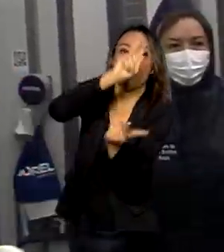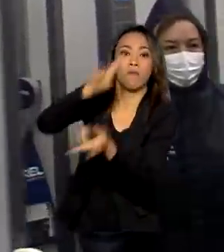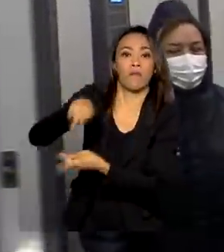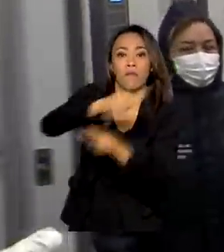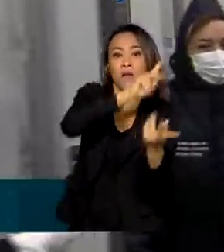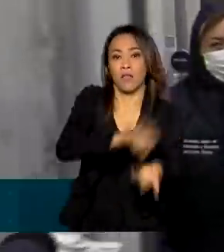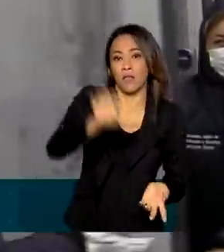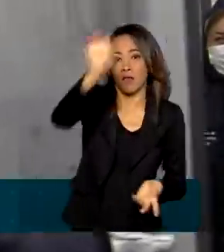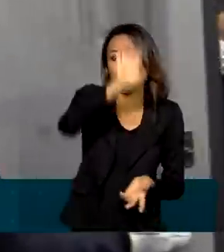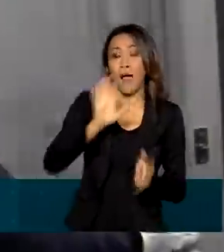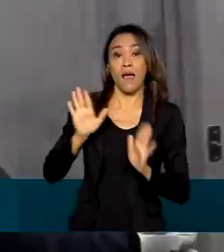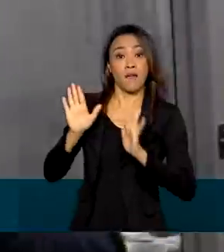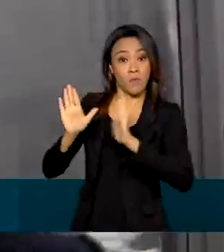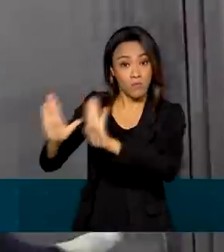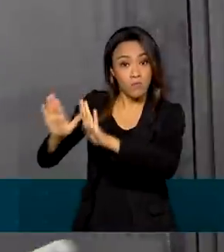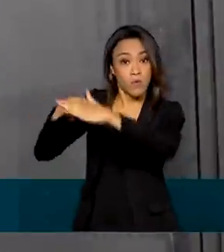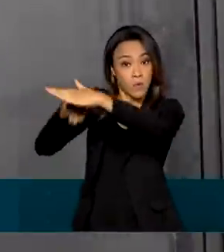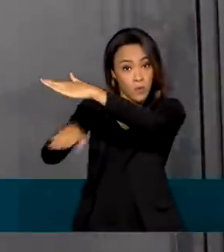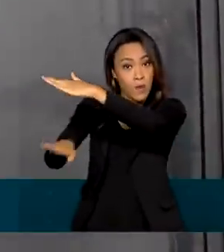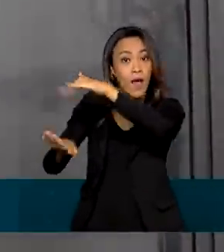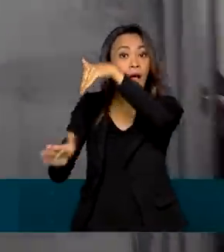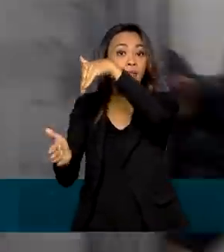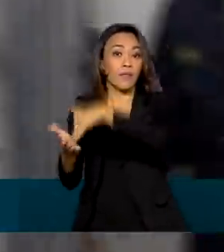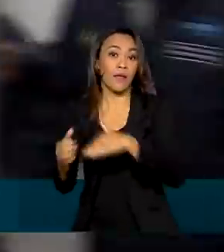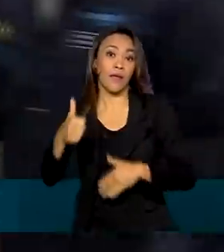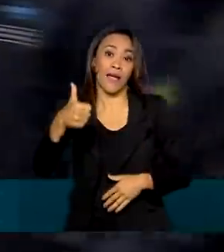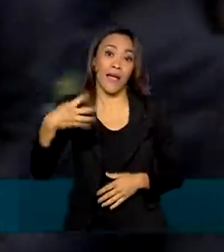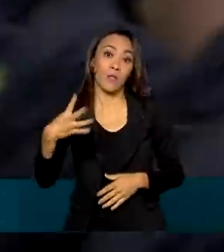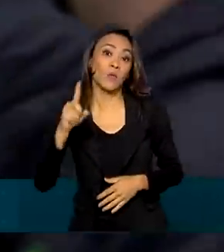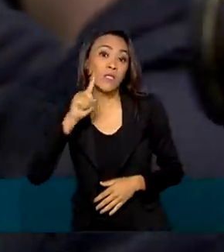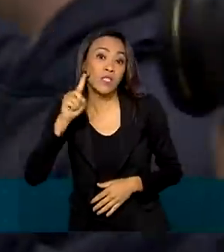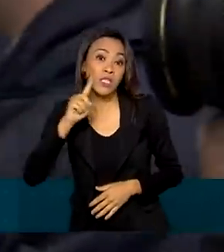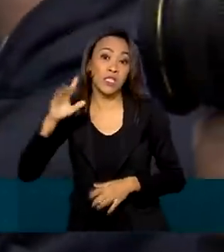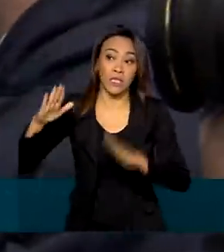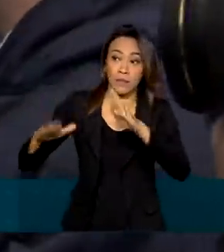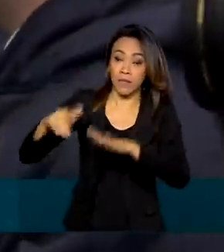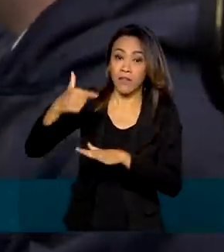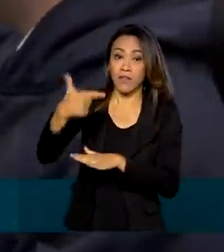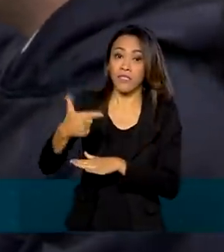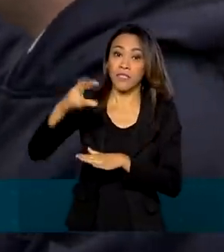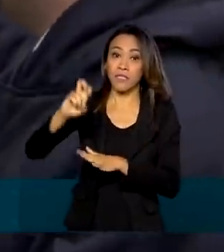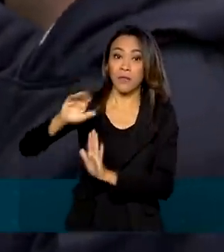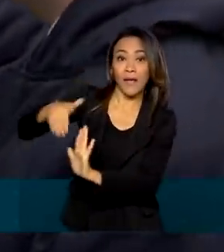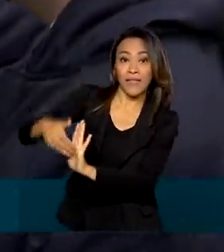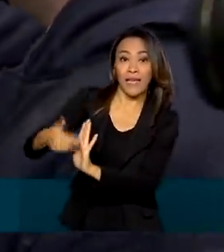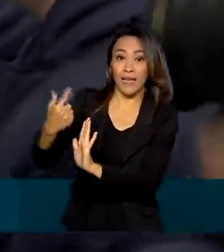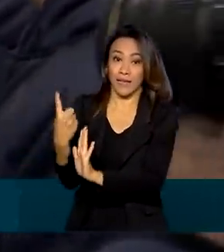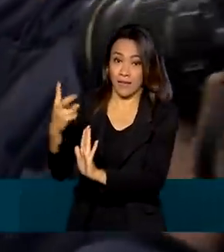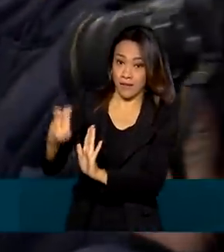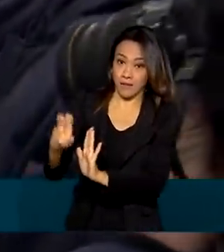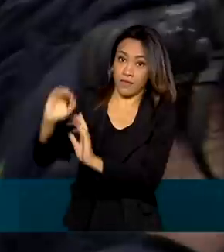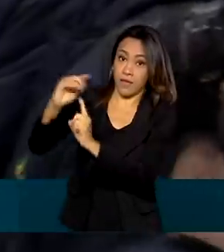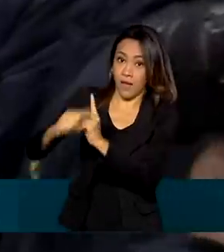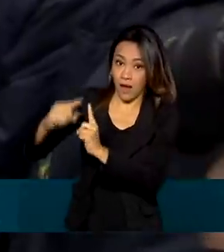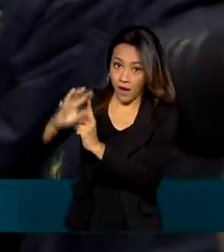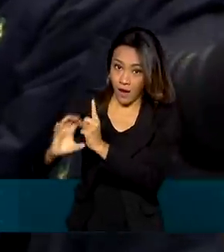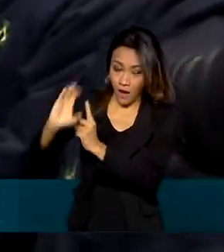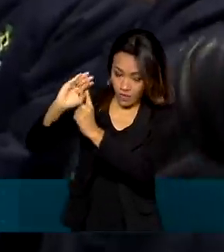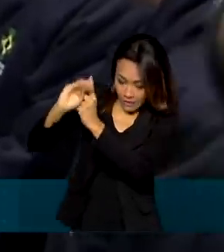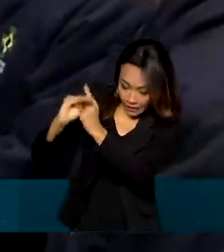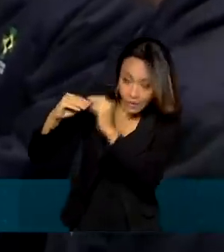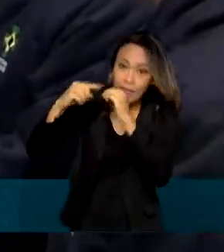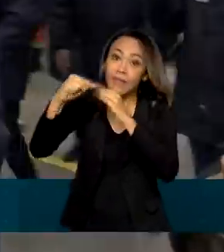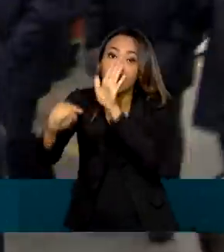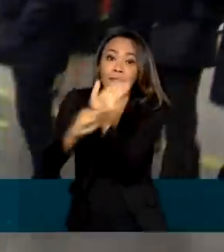dias armazenadas em temperaturas entre 25 e 15 graus negativos. Por isso, a prioridade neste